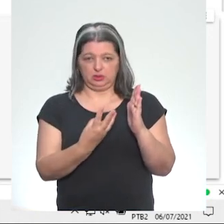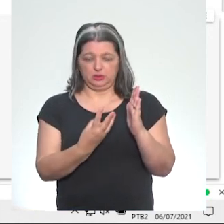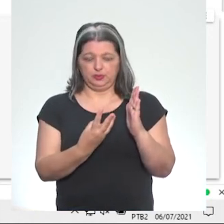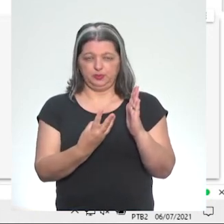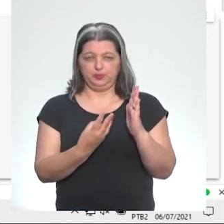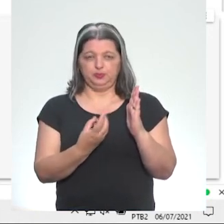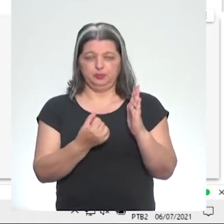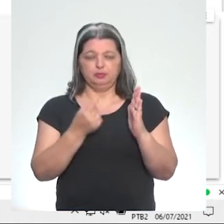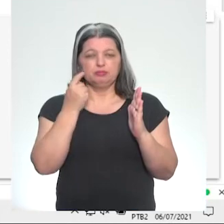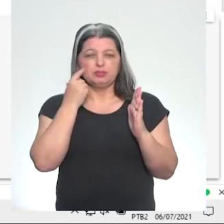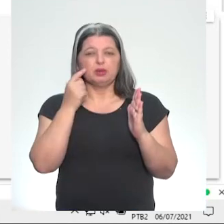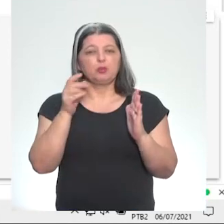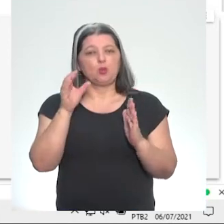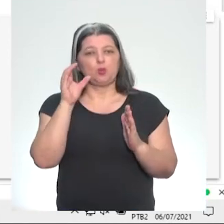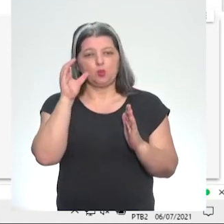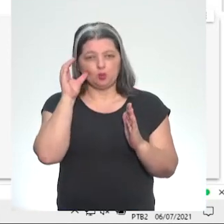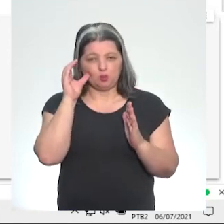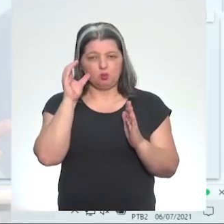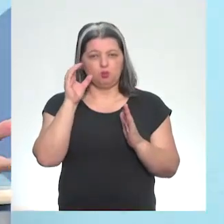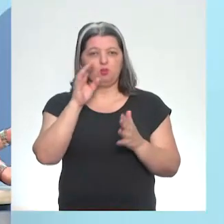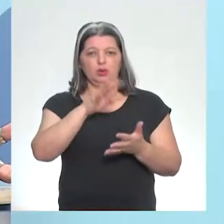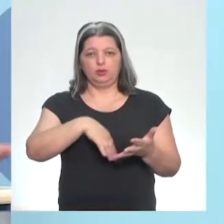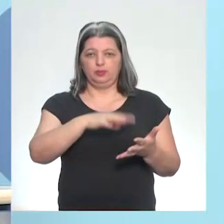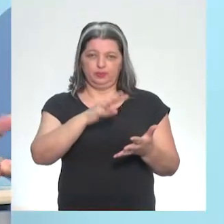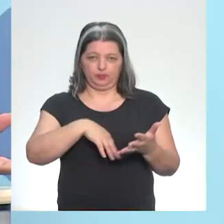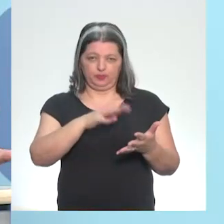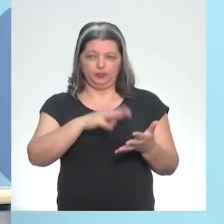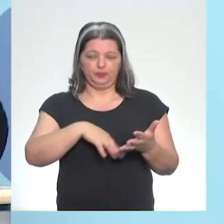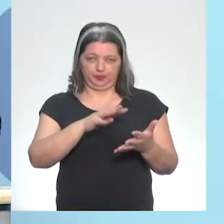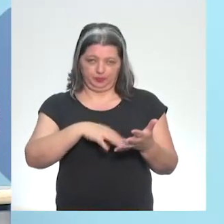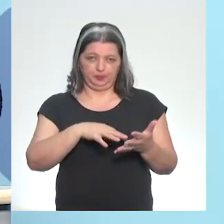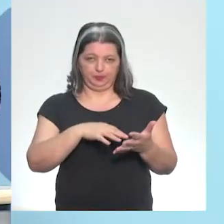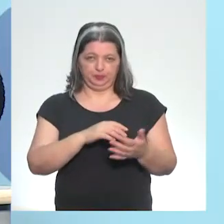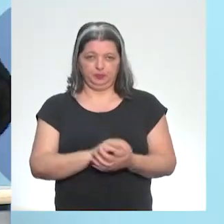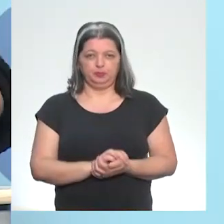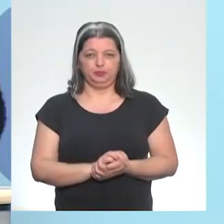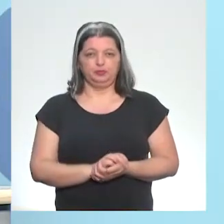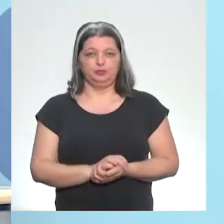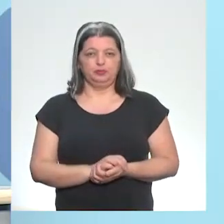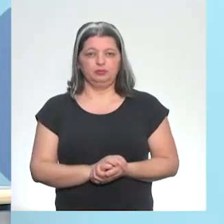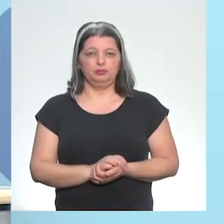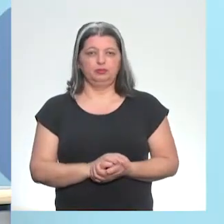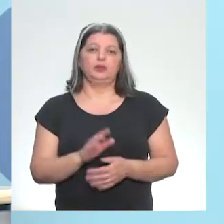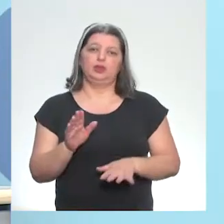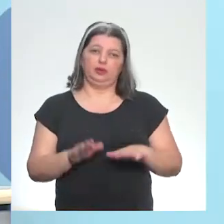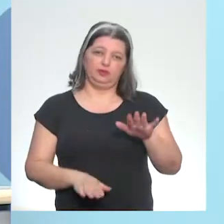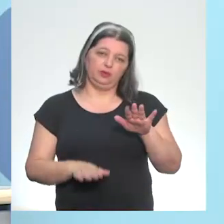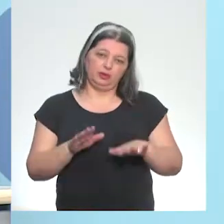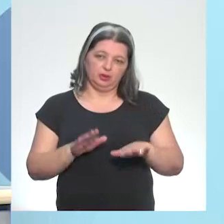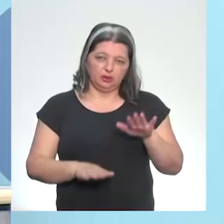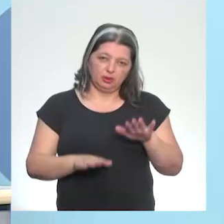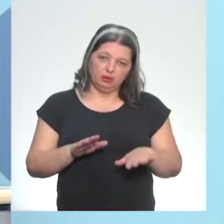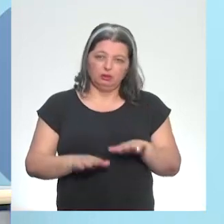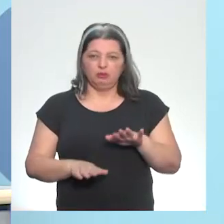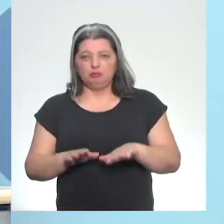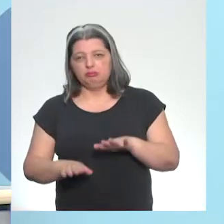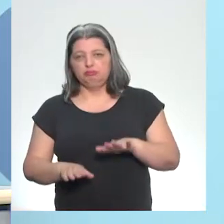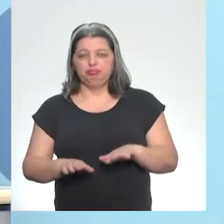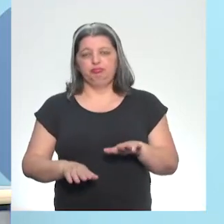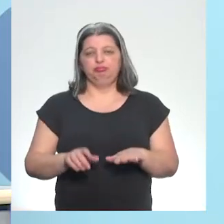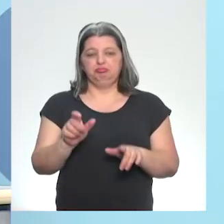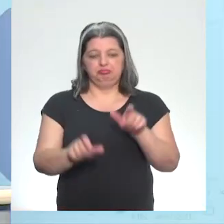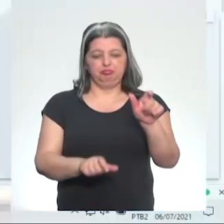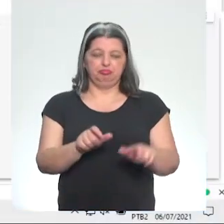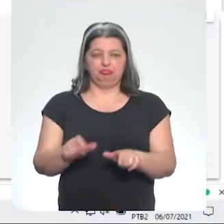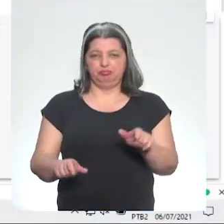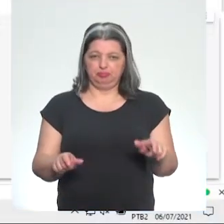código de programação, por mais que a função dele fosse a mesma, varia de cada pessoa? Então, eu poderia